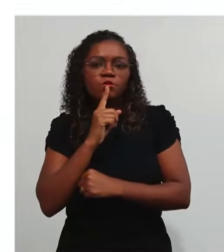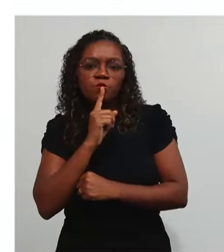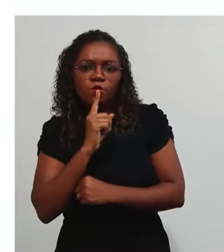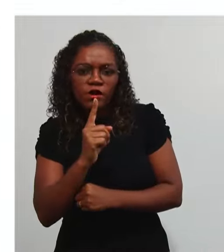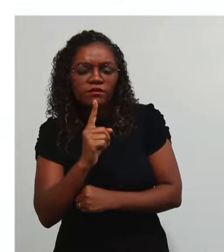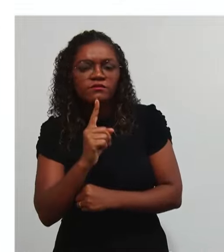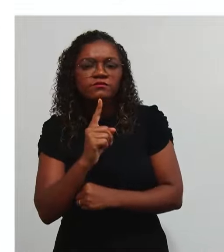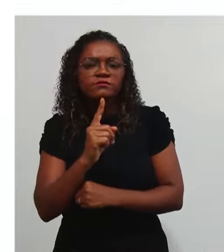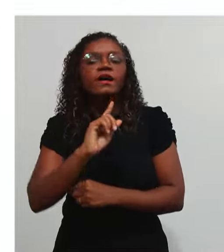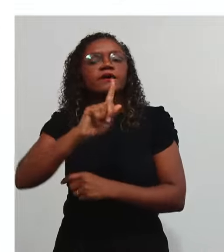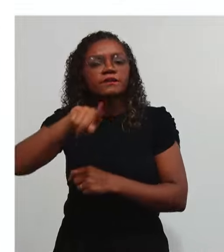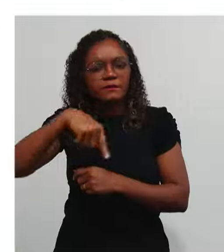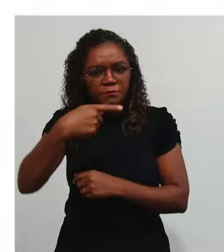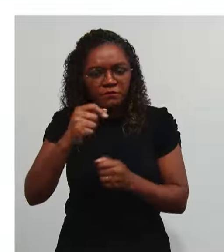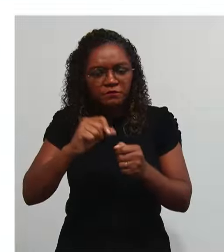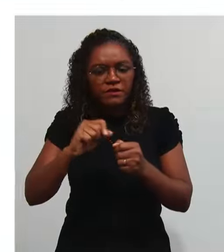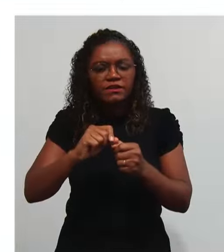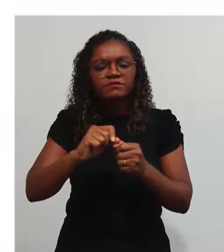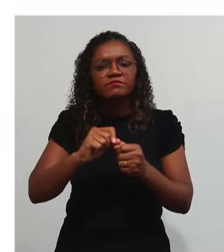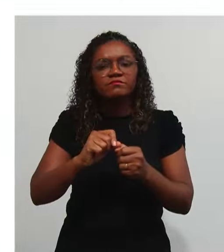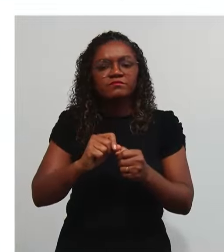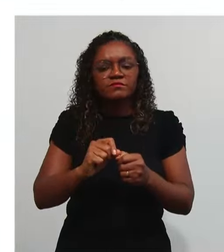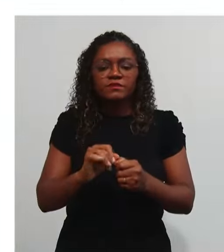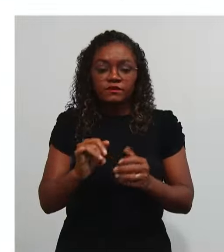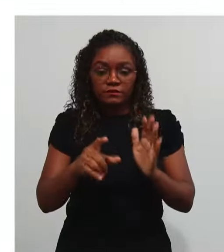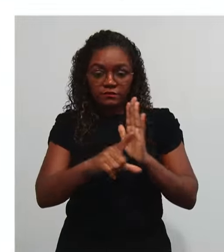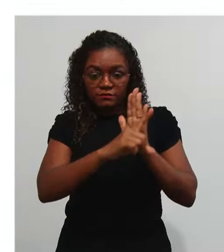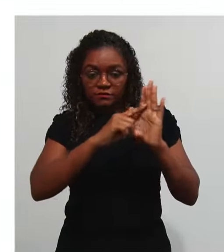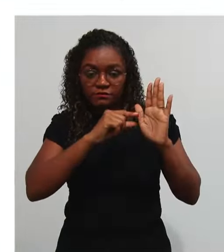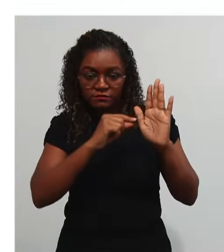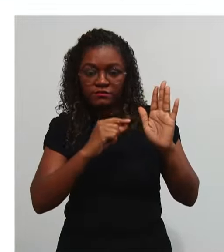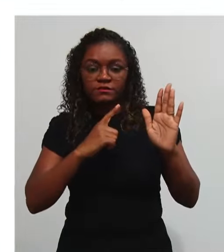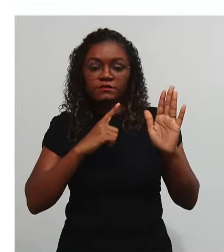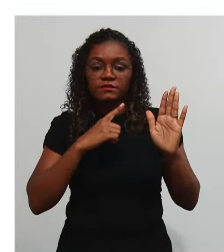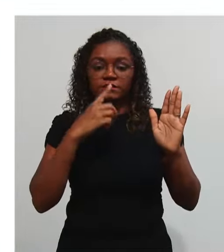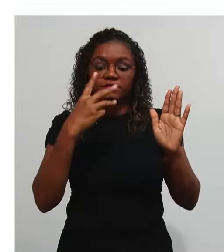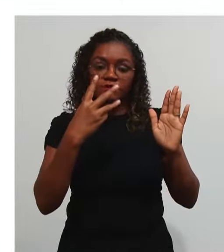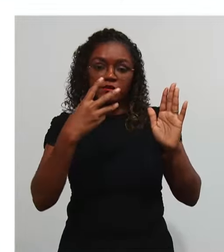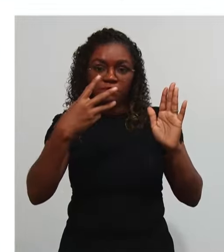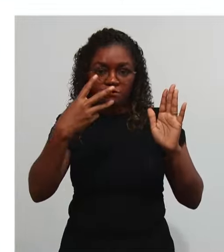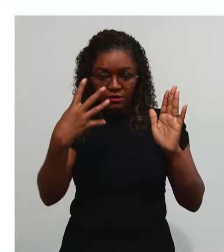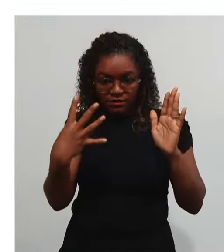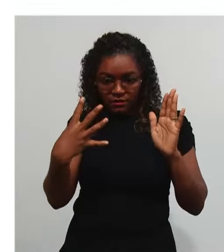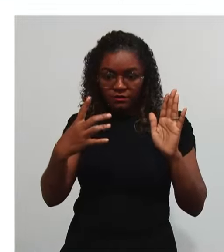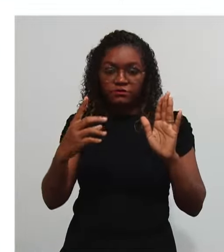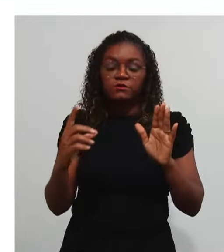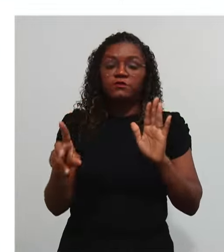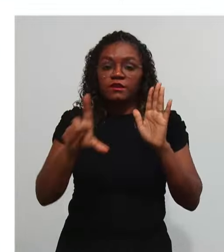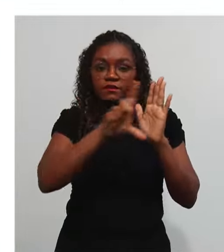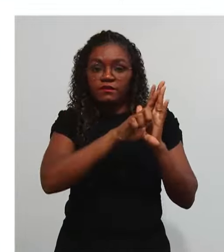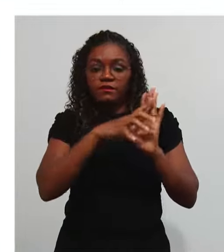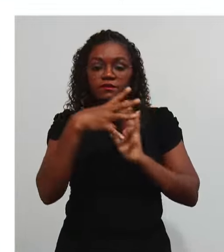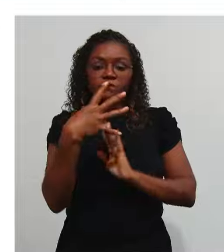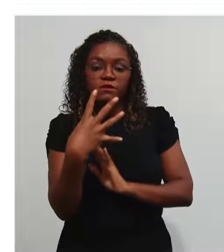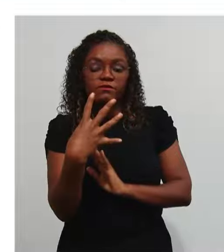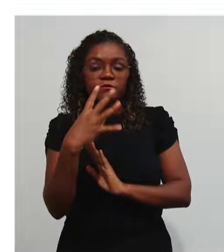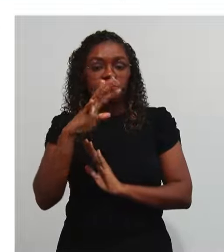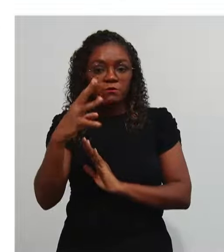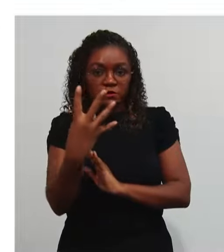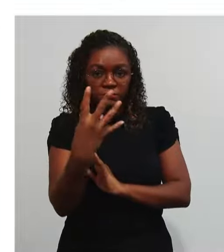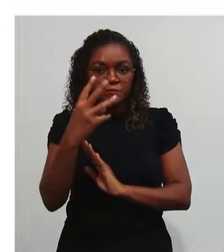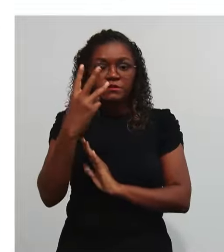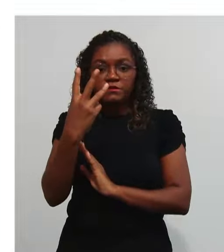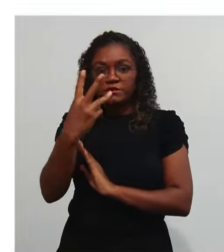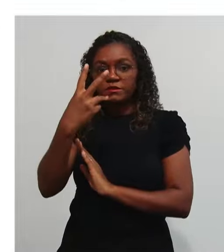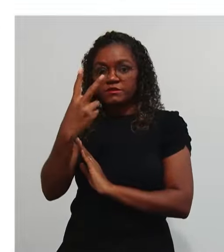Isso fixado No artigo 34 Da lei 4.320 Conforme O seu artigo 165 Da